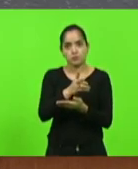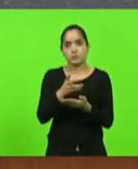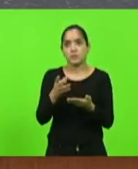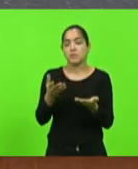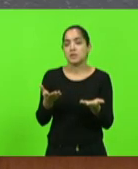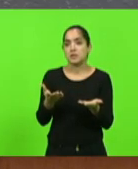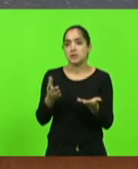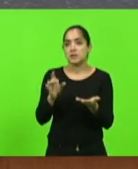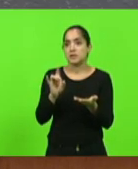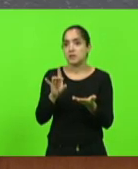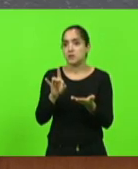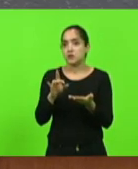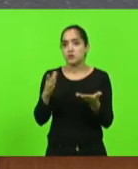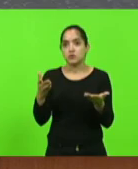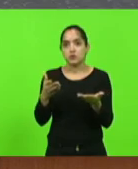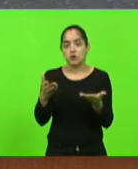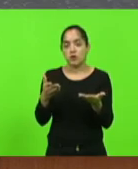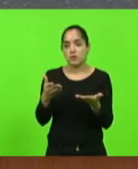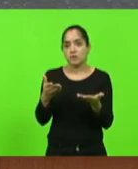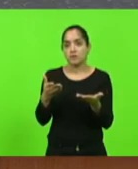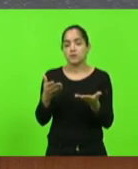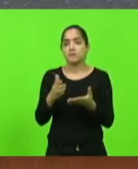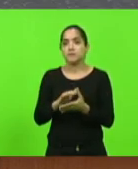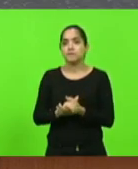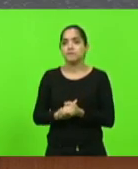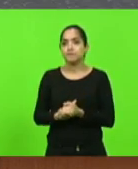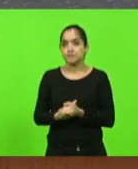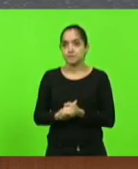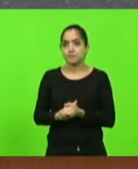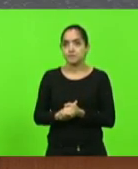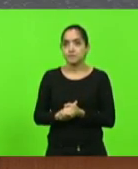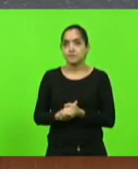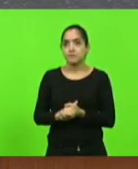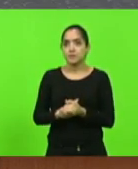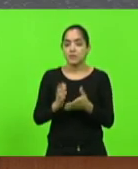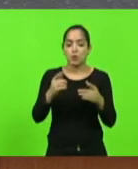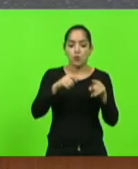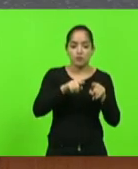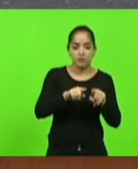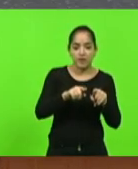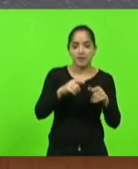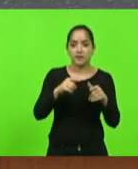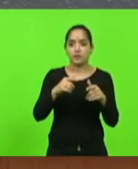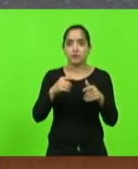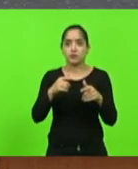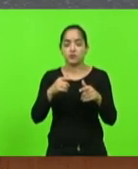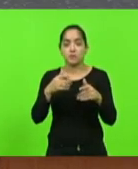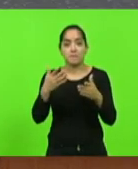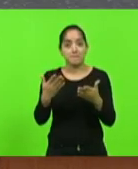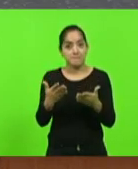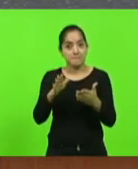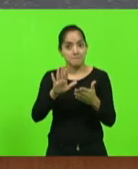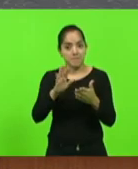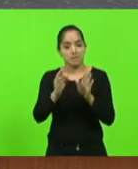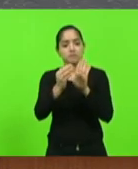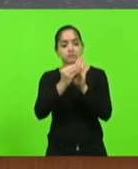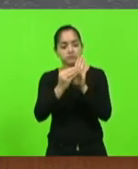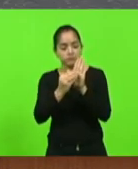em transferência de convênios mas que tenhamos no orçamento